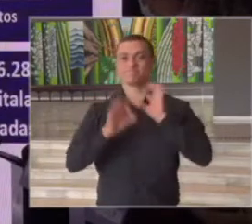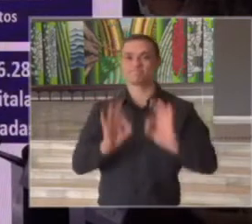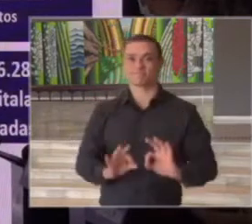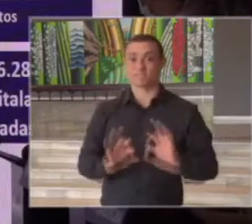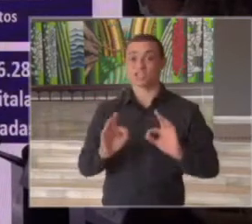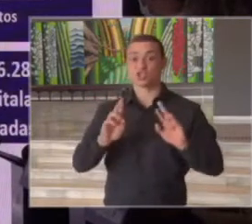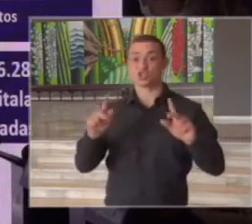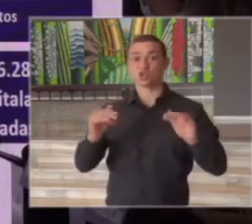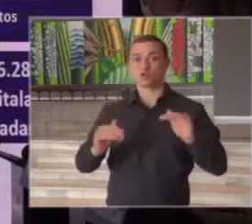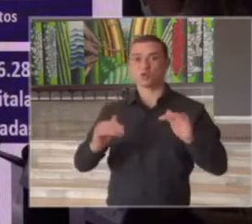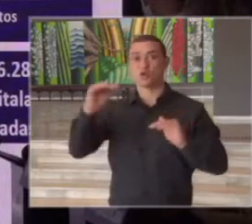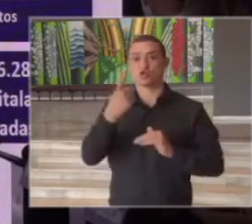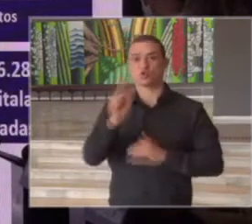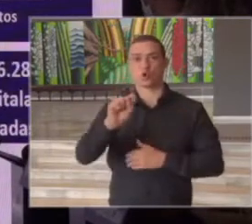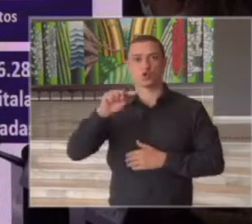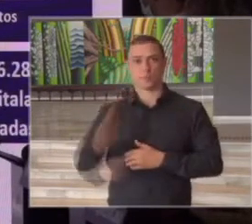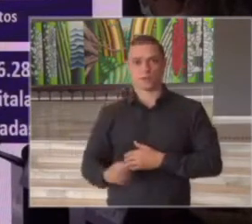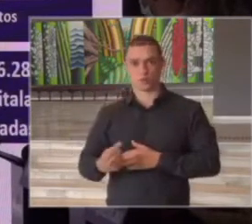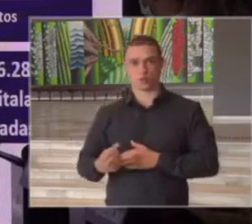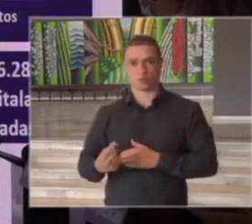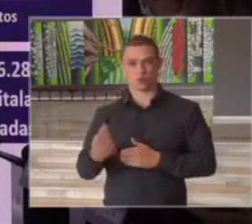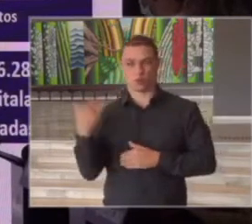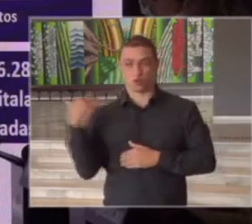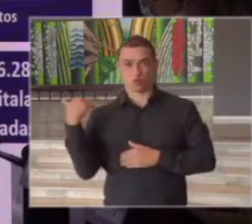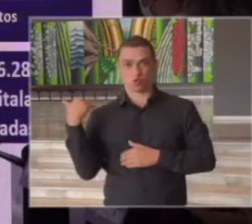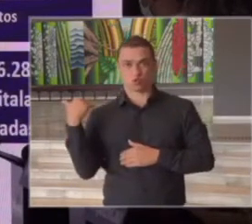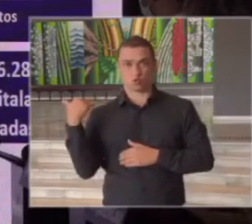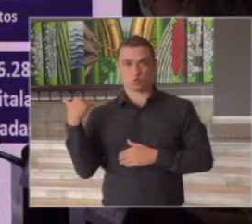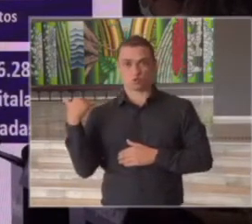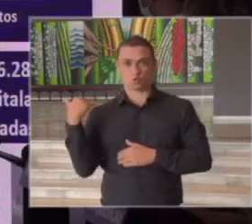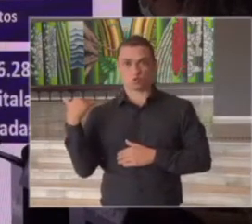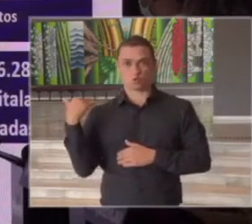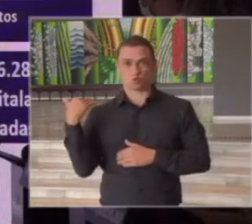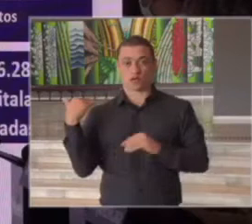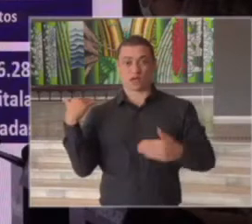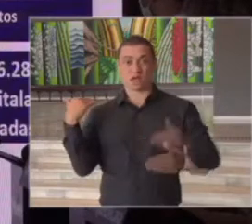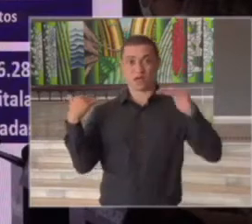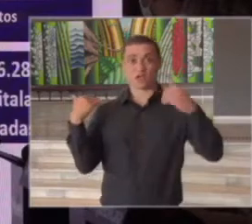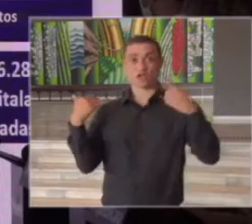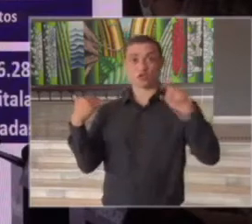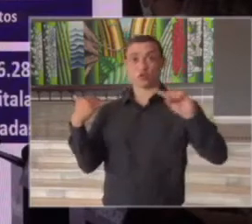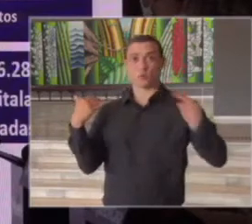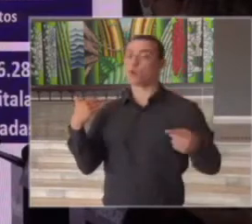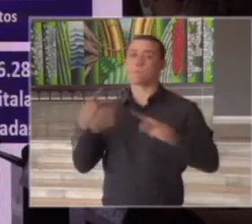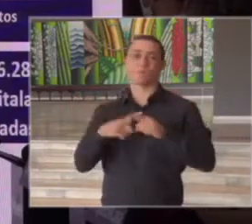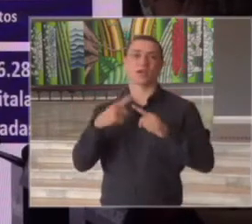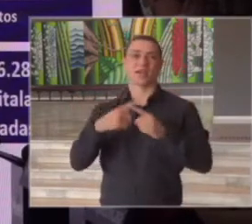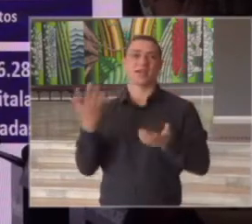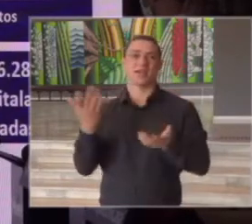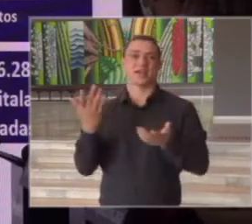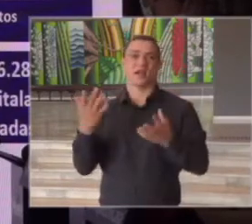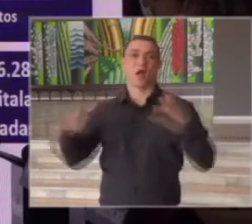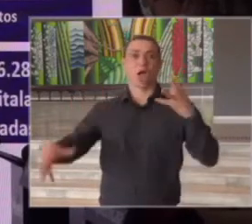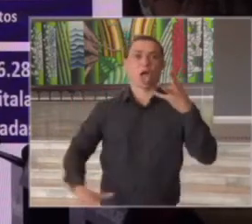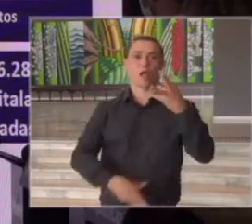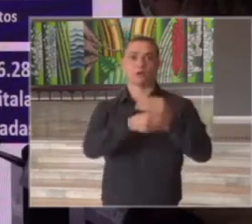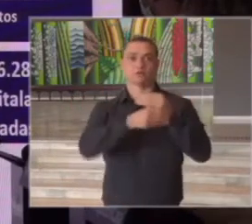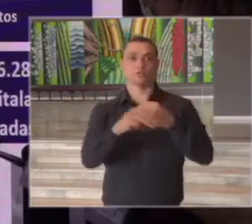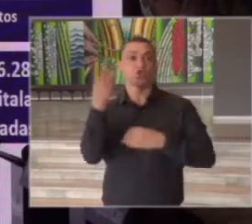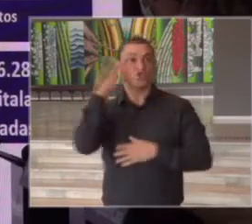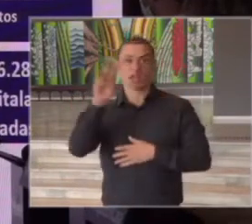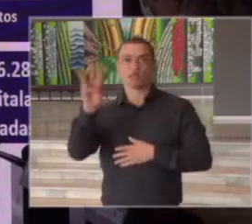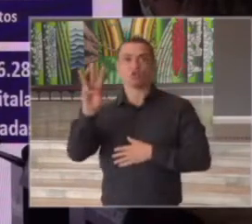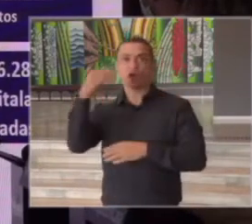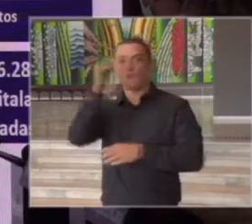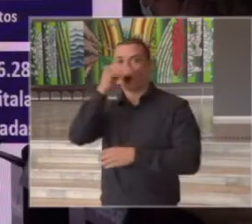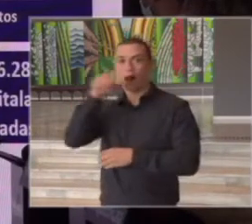diferença de 18 mil com relação ao último boletim em função do acúmulo de 3 dias de